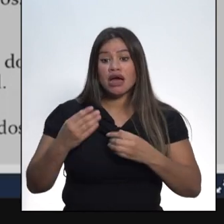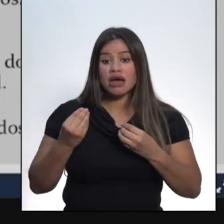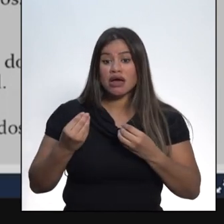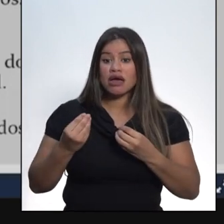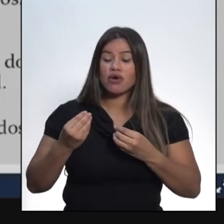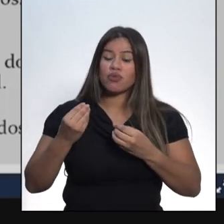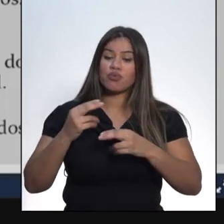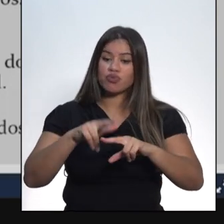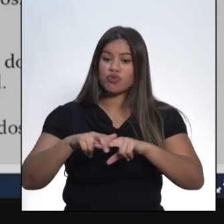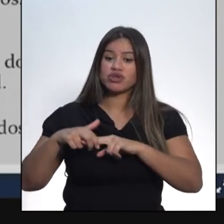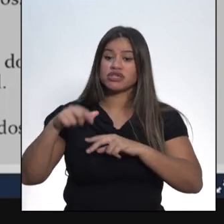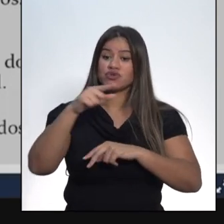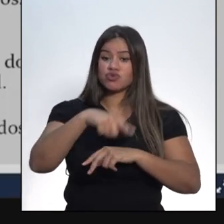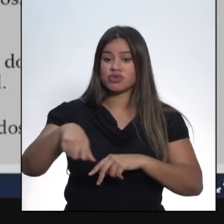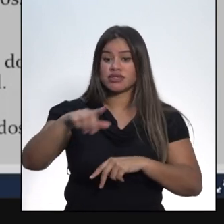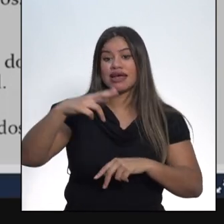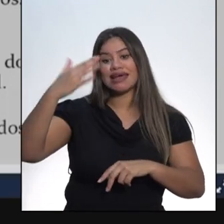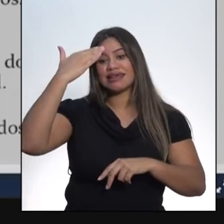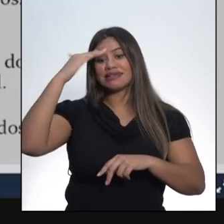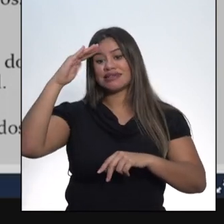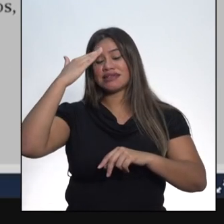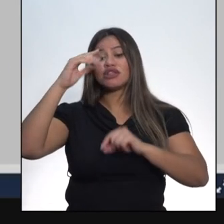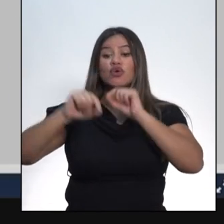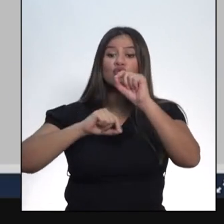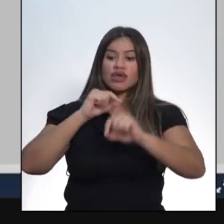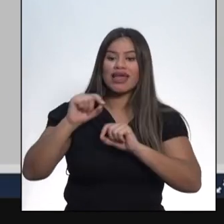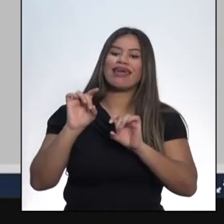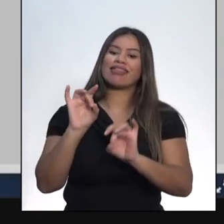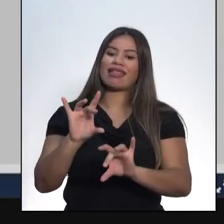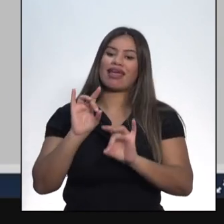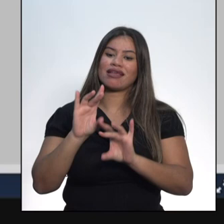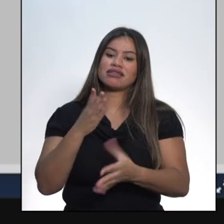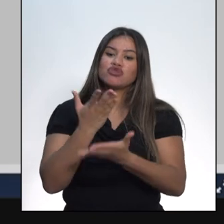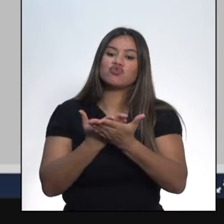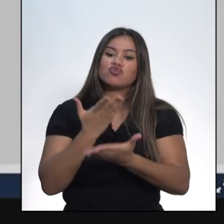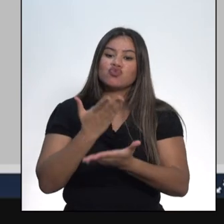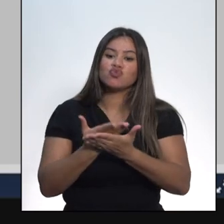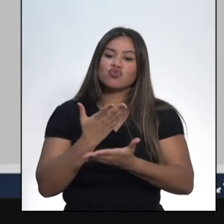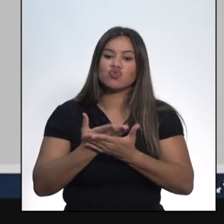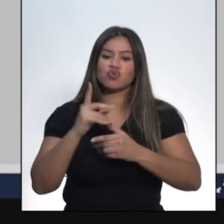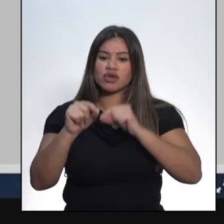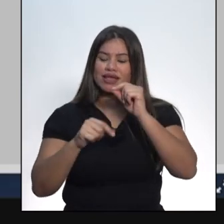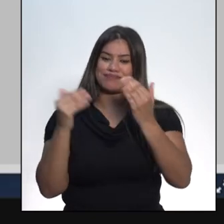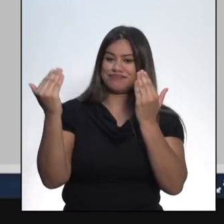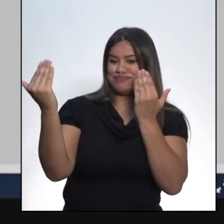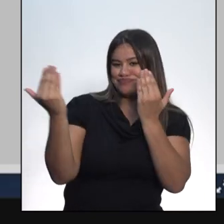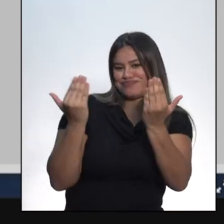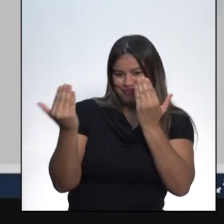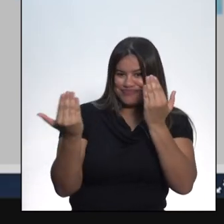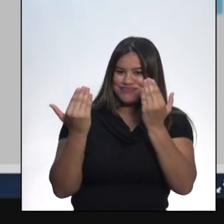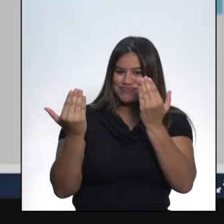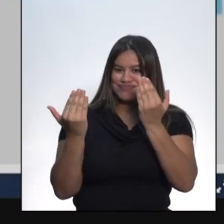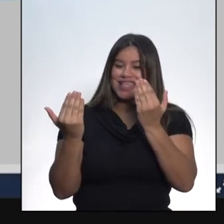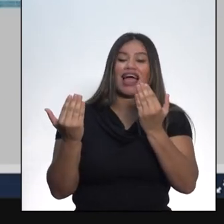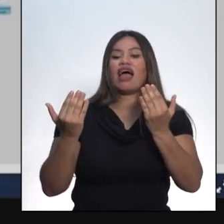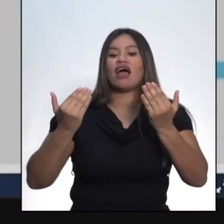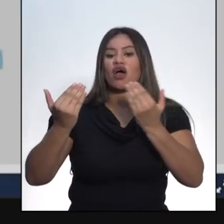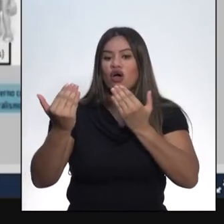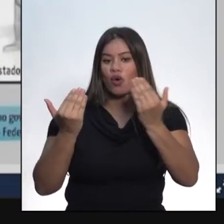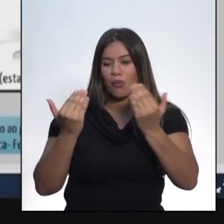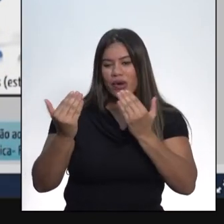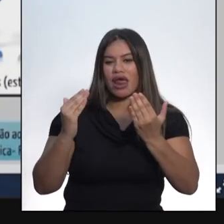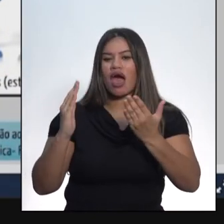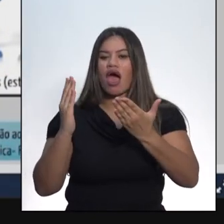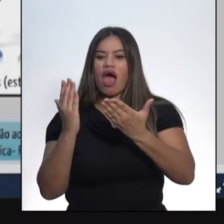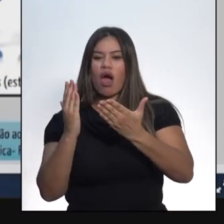da aula, vamos utilizar uma boa e velha técnica de aprendizado, a comparação. Iremos comparar algumas